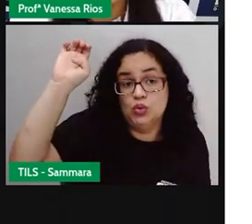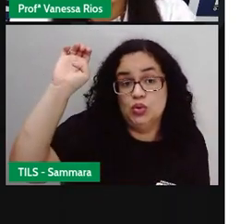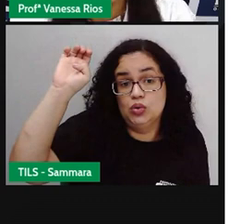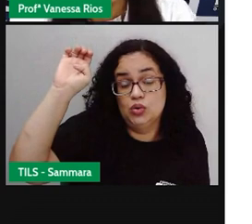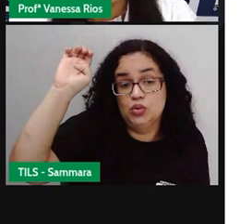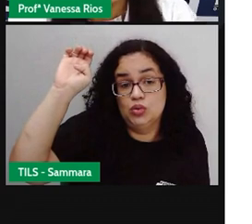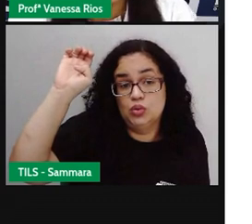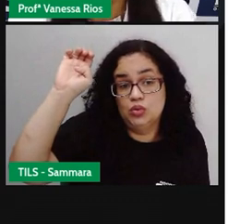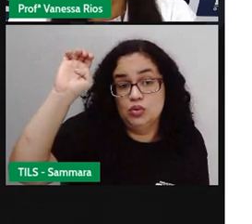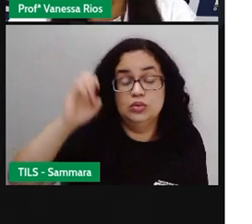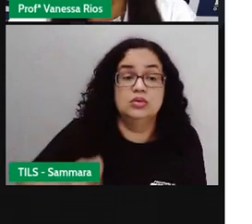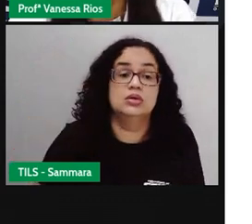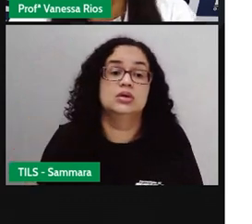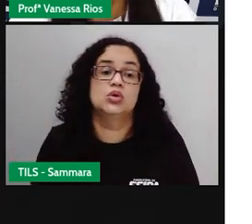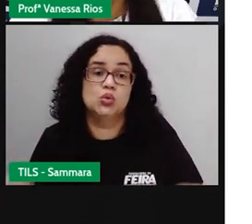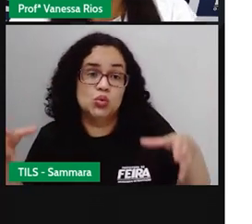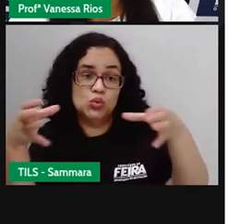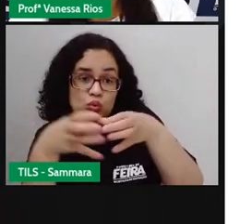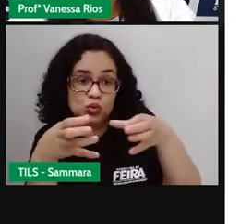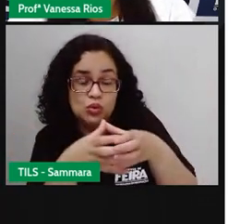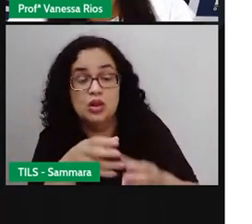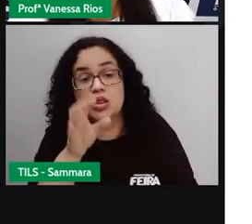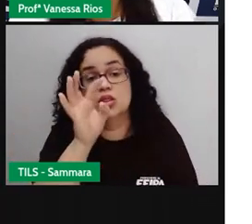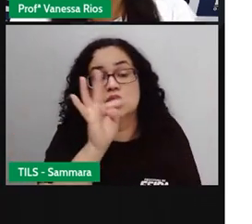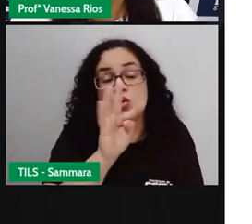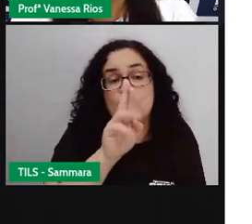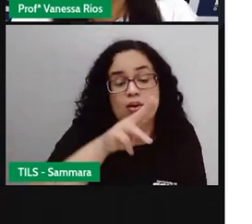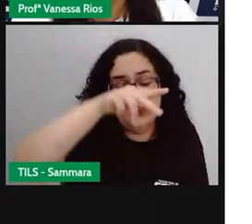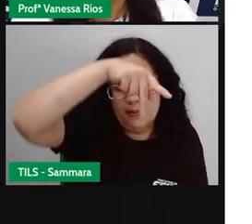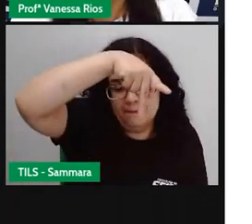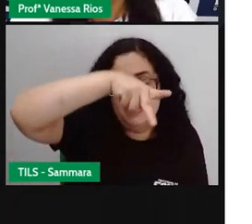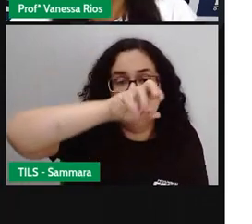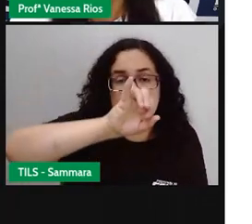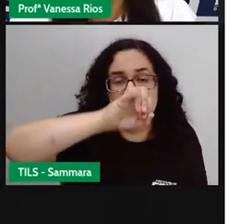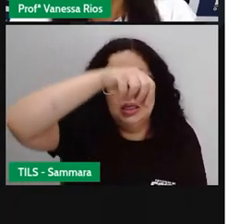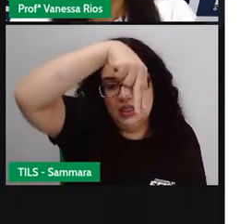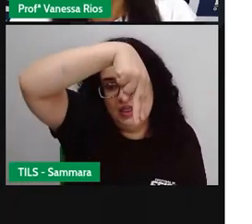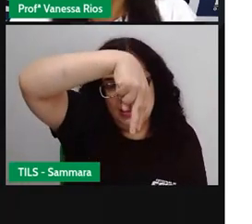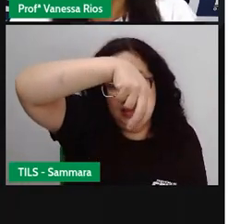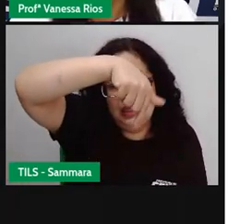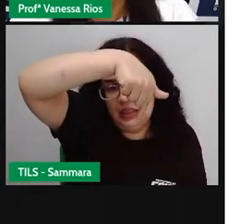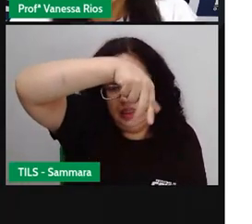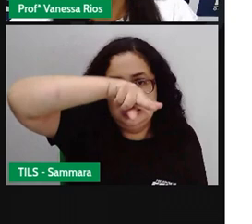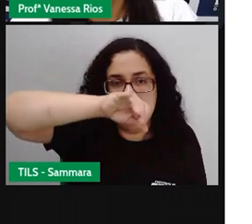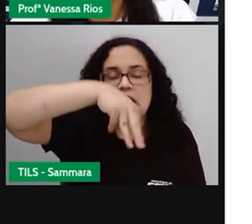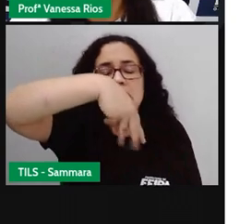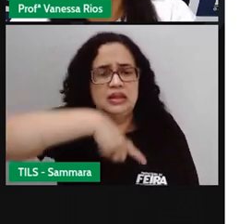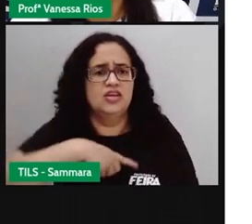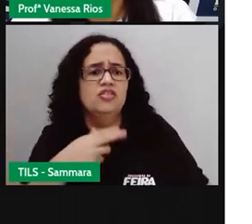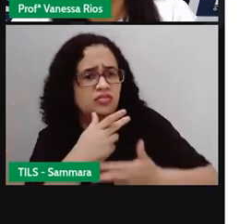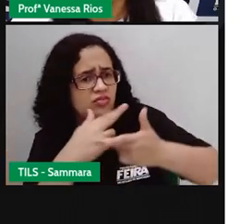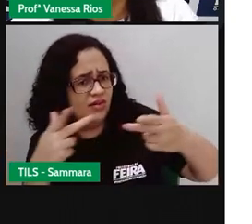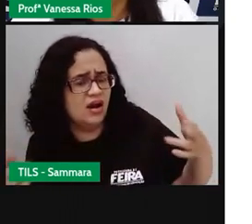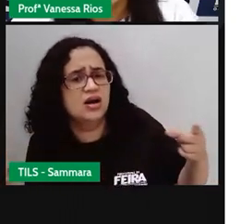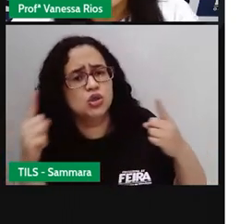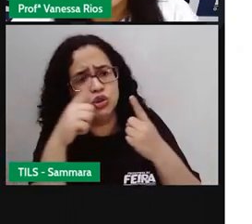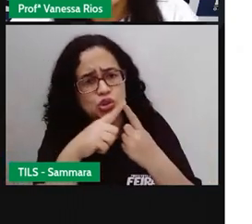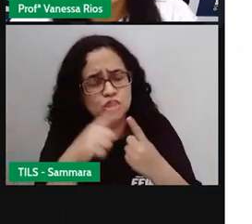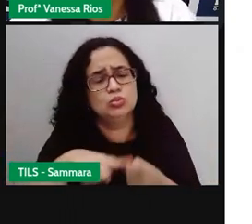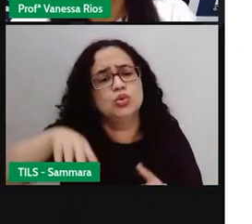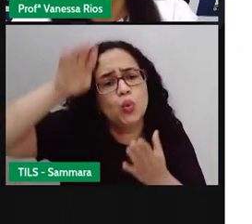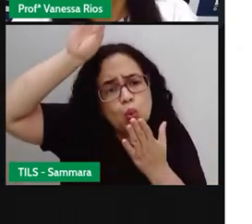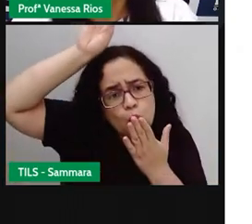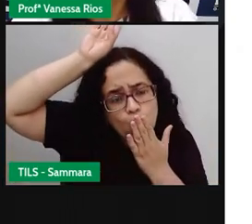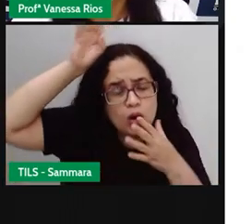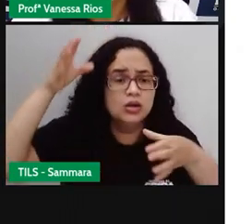esse grupo Tupiniquim. Mas aí existiram, existiam e existem, né, vários outros grupos